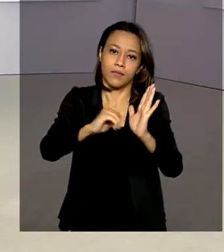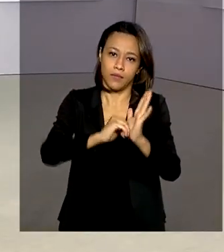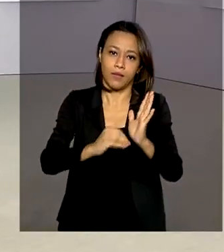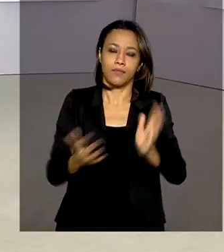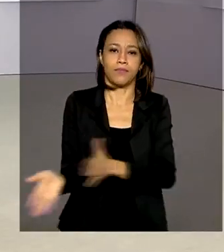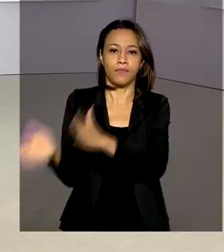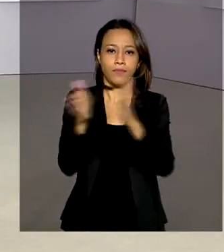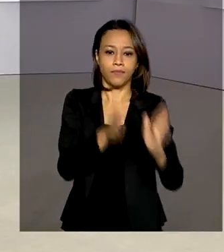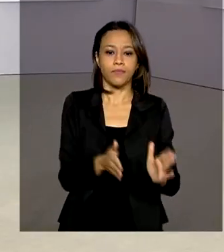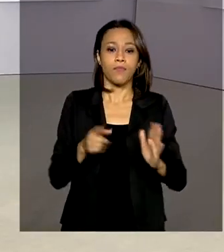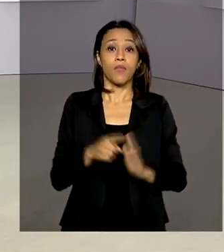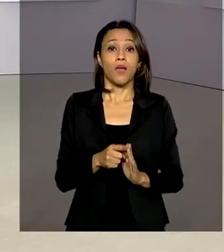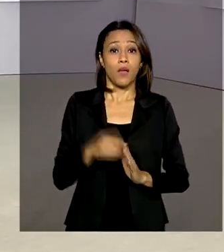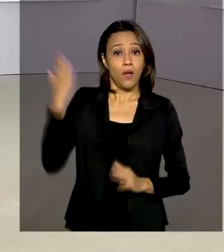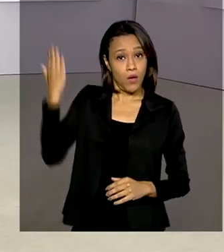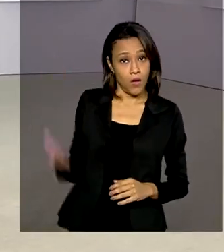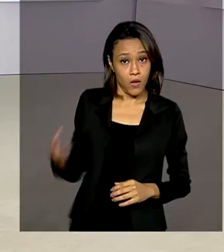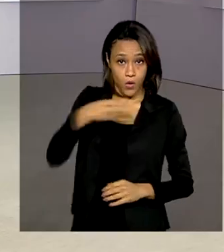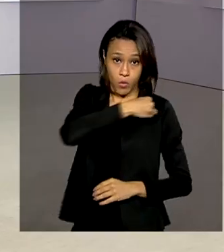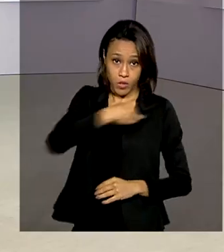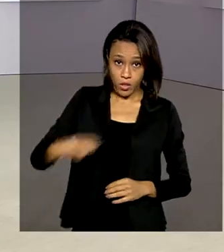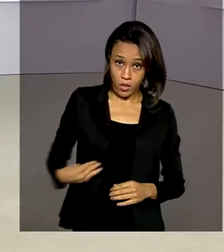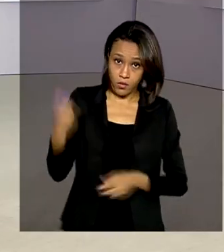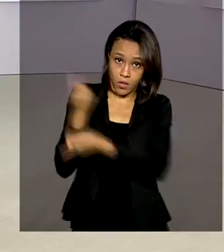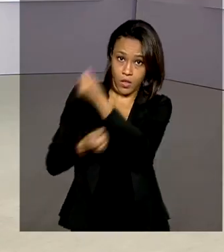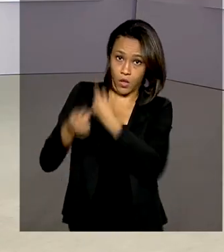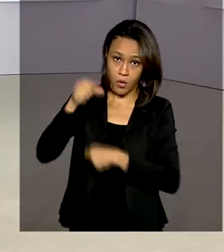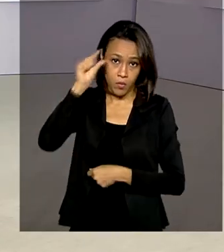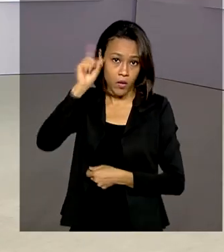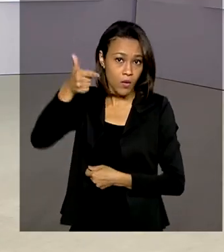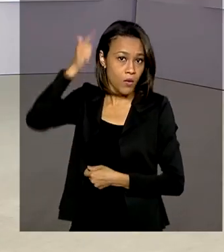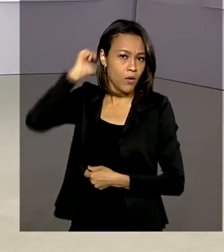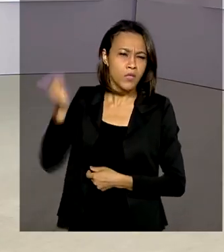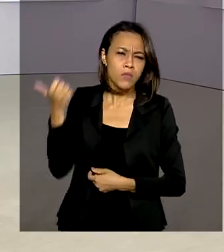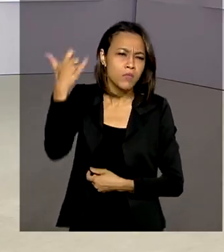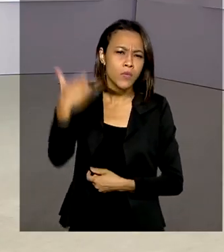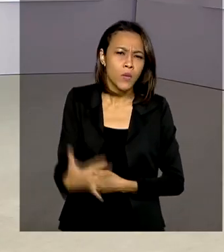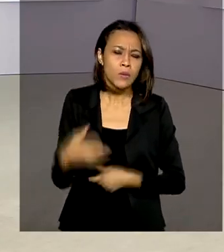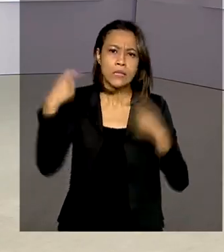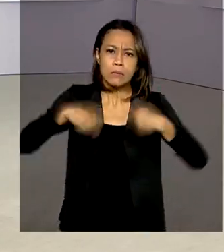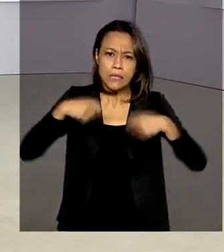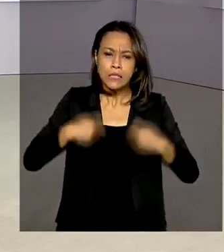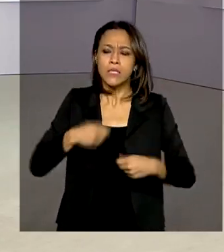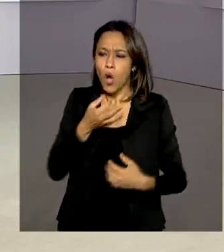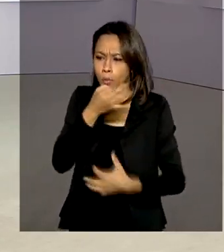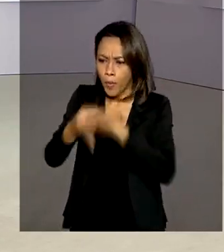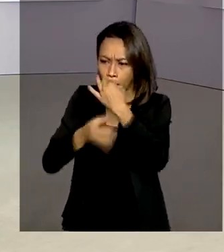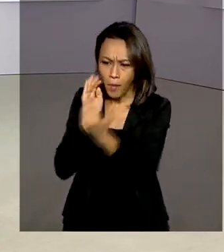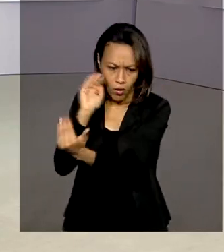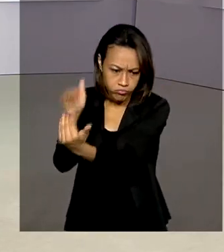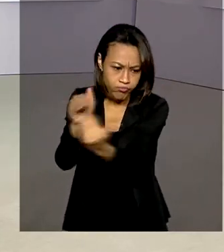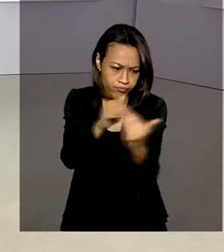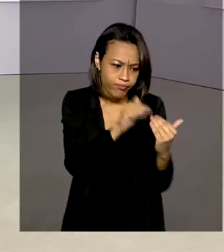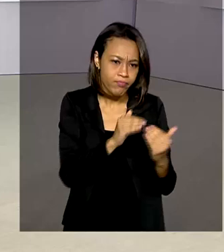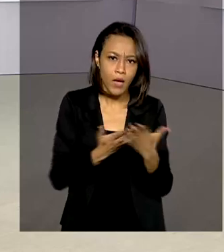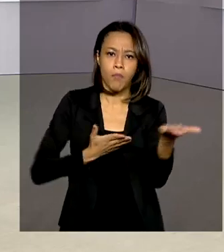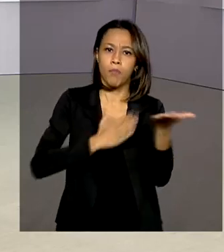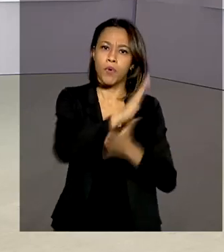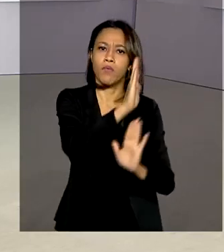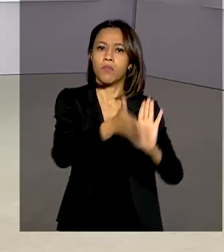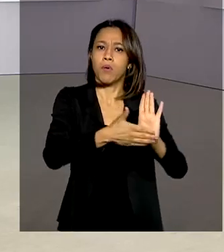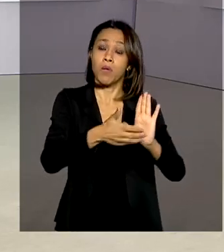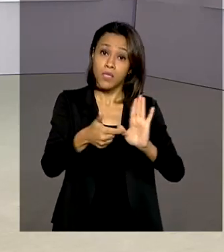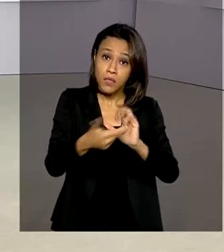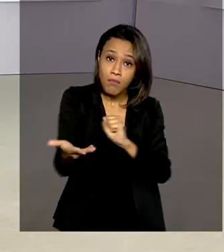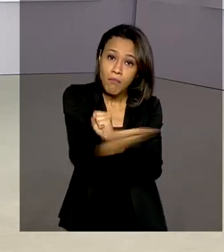o ministro da Economia, Paulo Guedes, destacou a necessidade da construção de um consenso para aprovação das reformas, que vão ser a